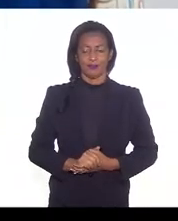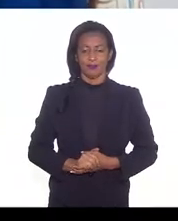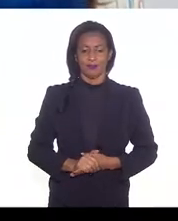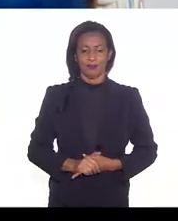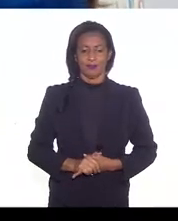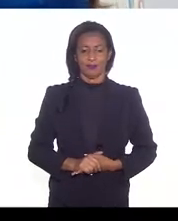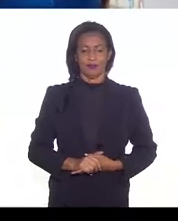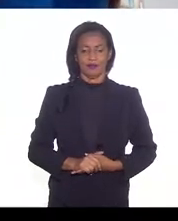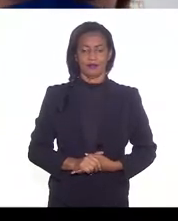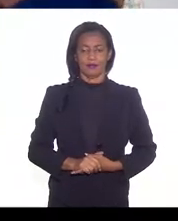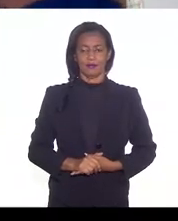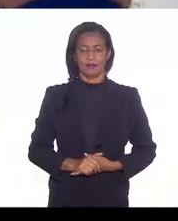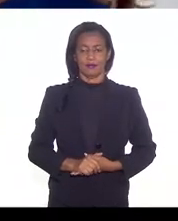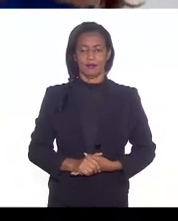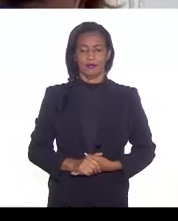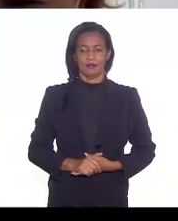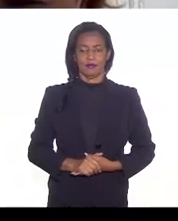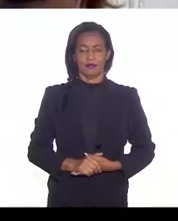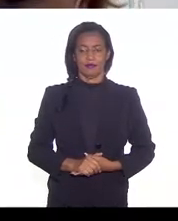Obrigada.